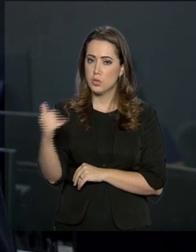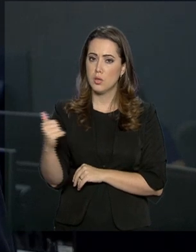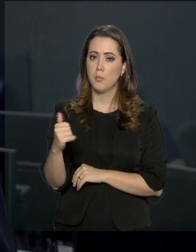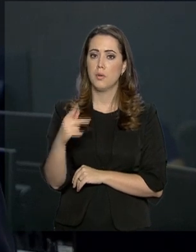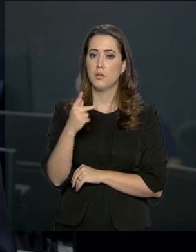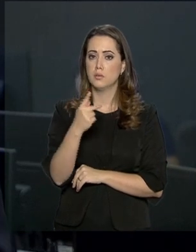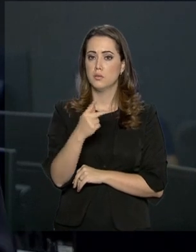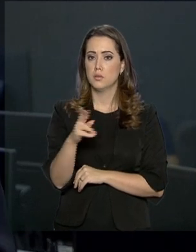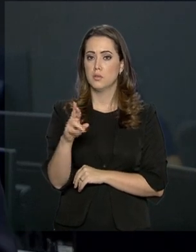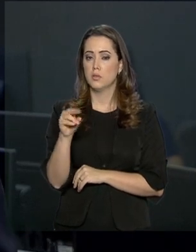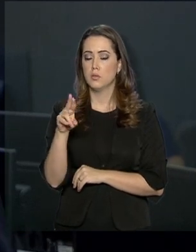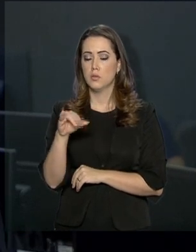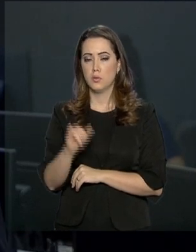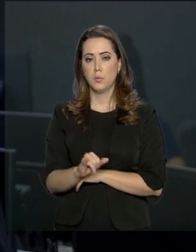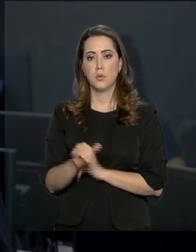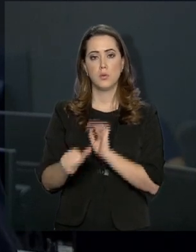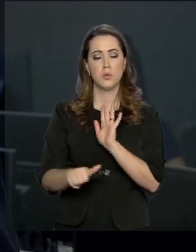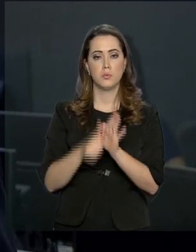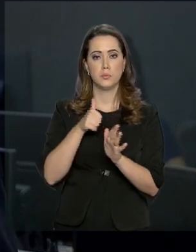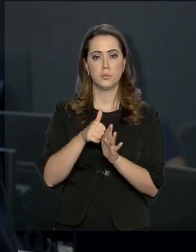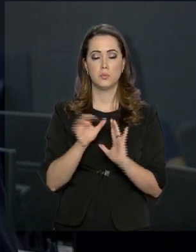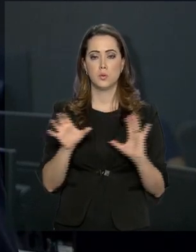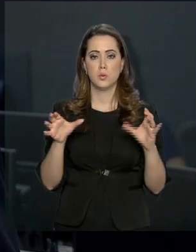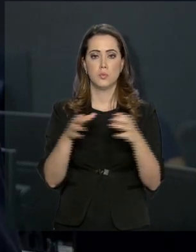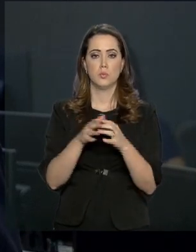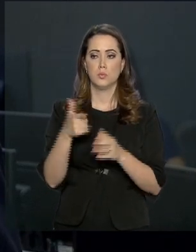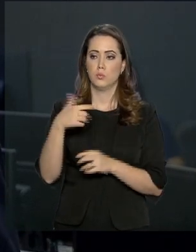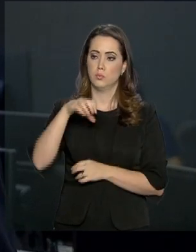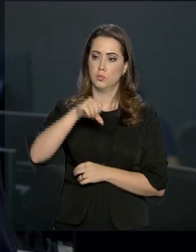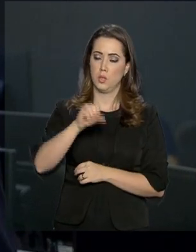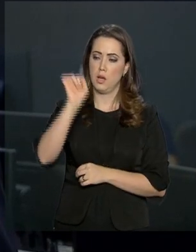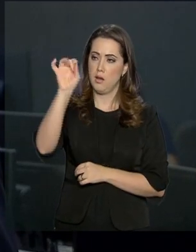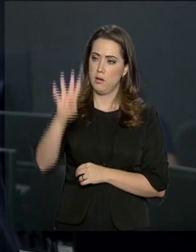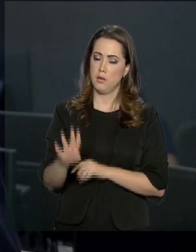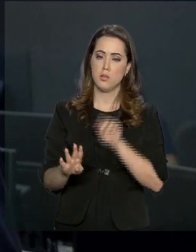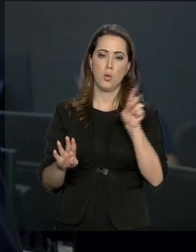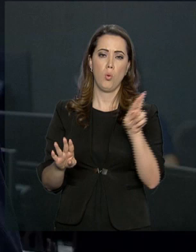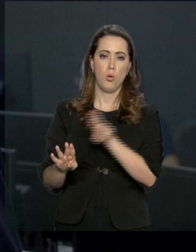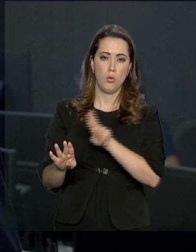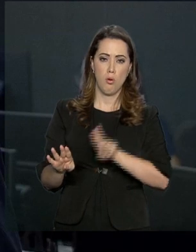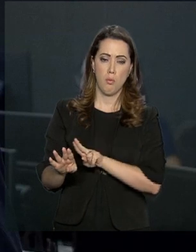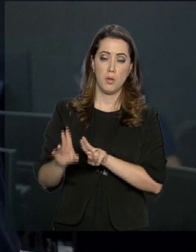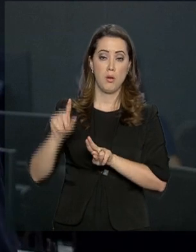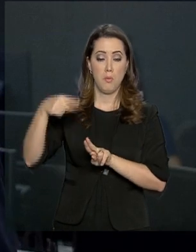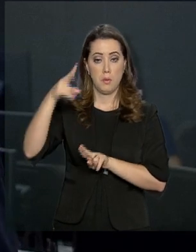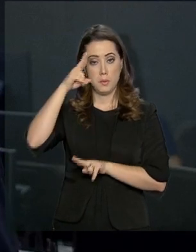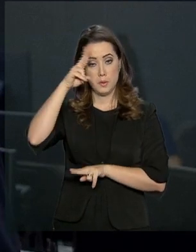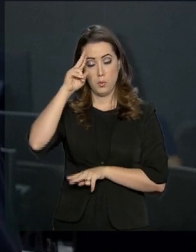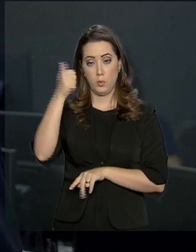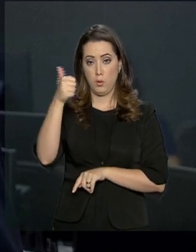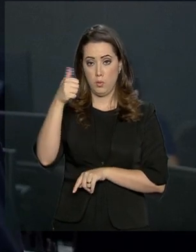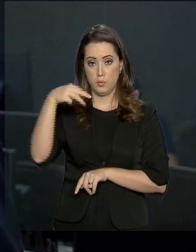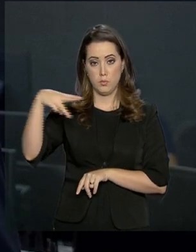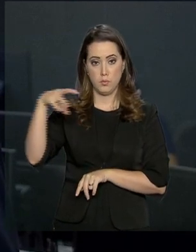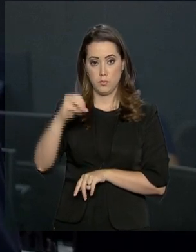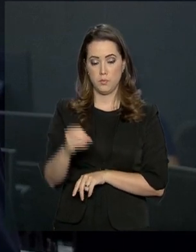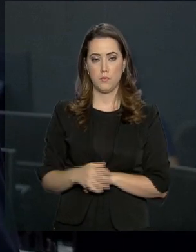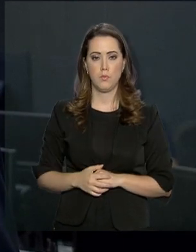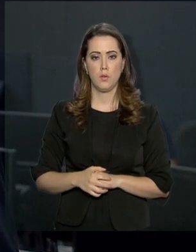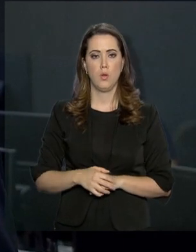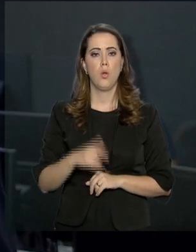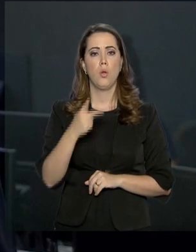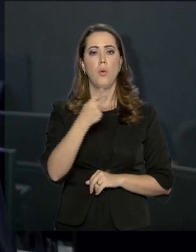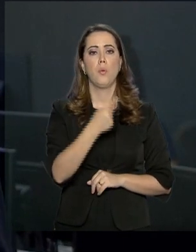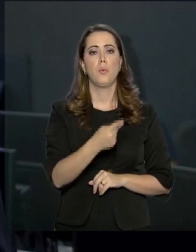primeira edição de 2019. A lista com os aprovados deve ser divulgada na segunda-feira, 11 de março. O ProUni